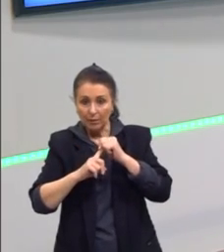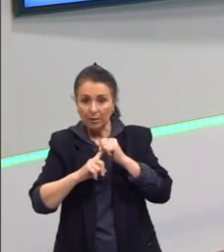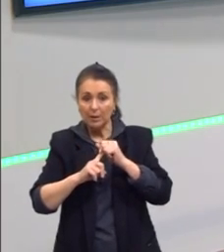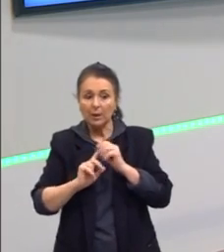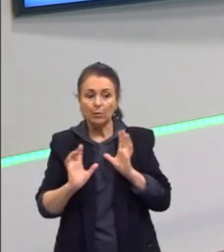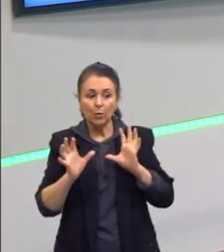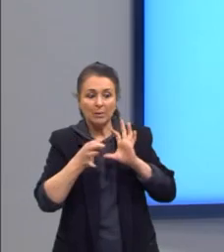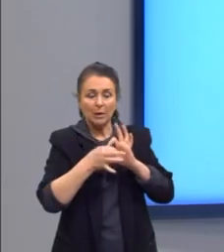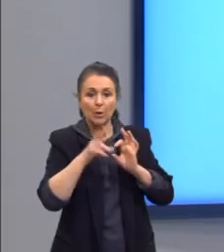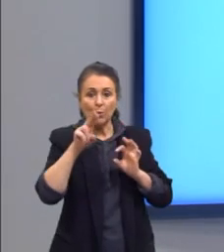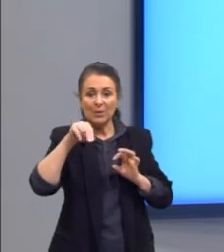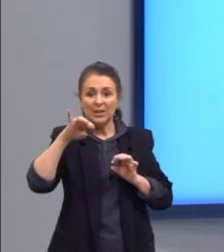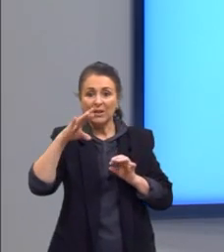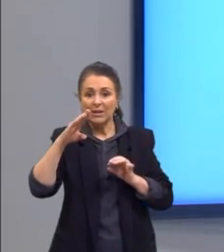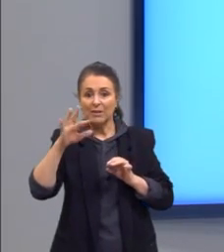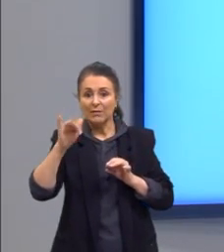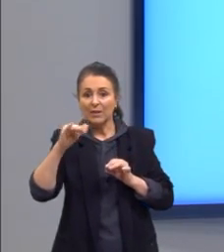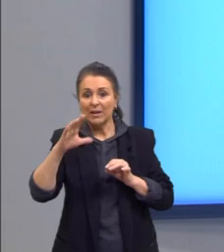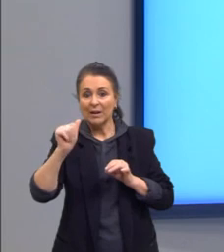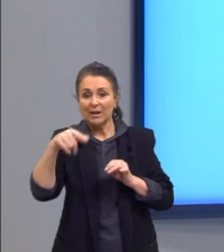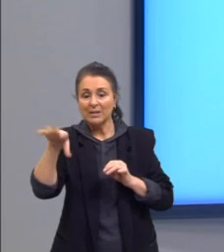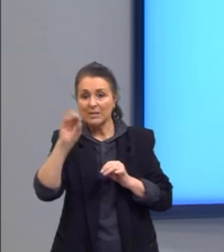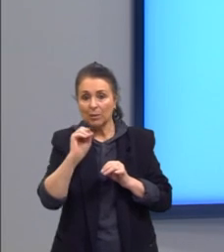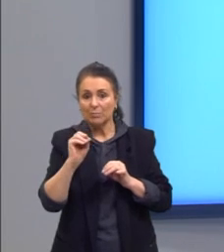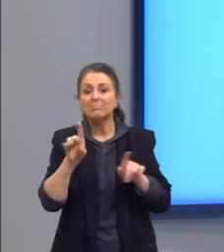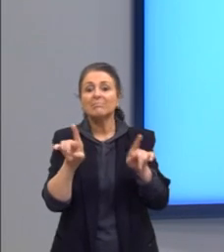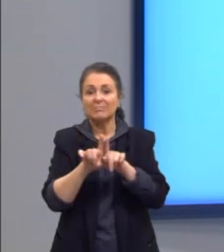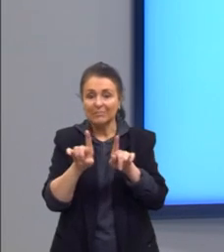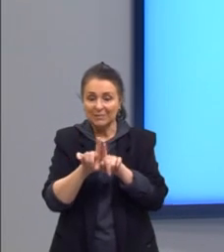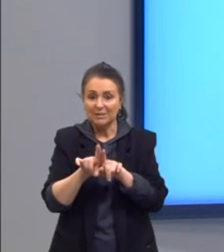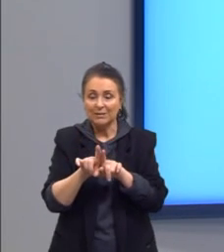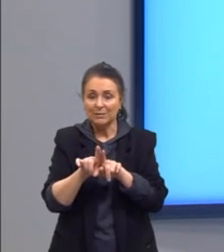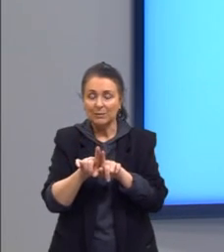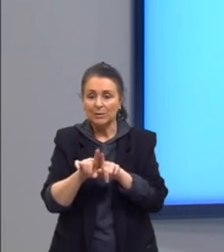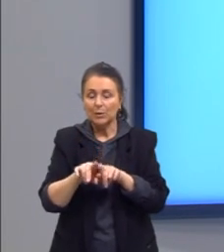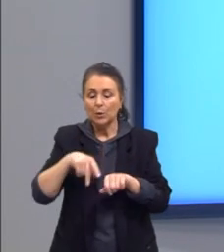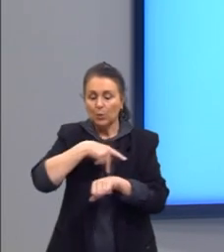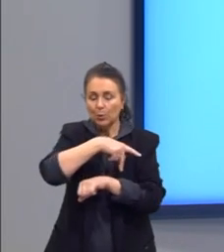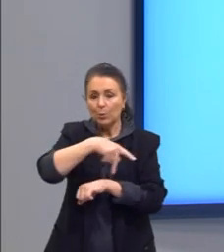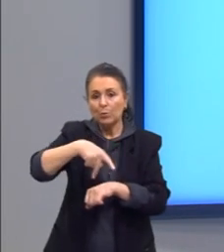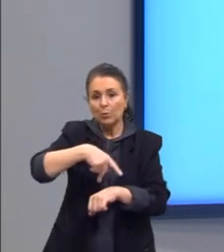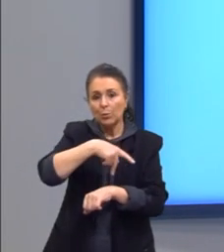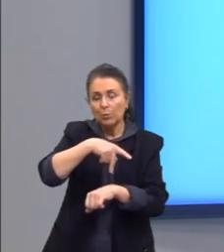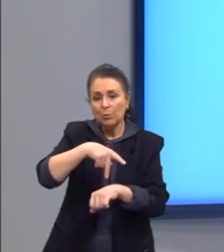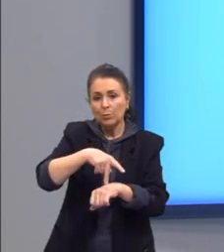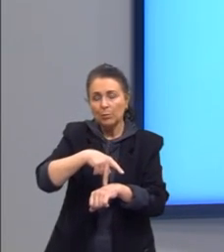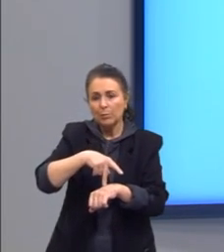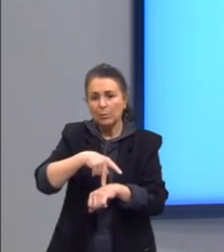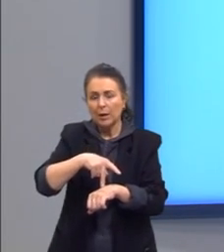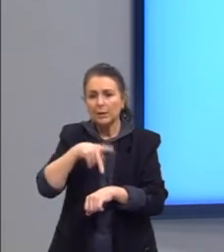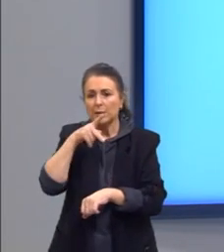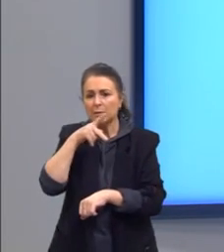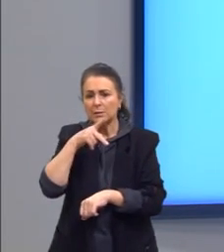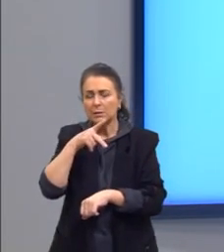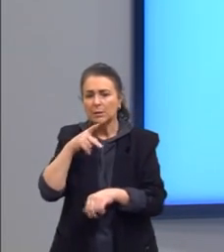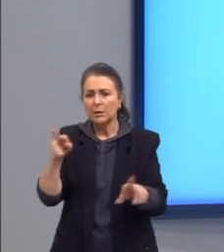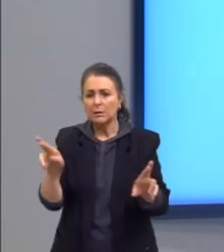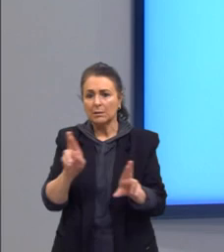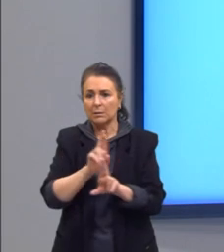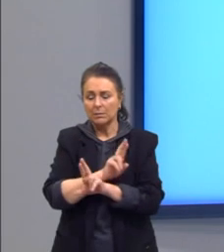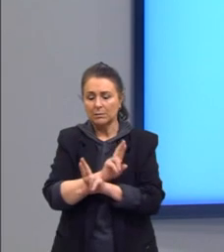se unificando. Outra questão aí também relacionada à unificação é os países que a gente viu relacionados